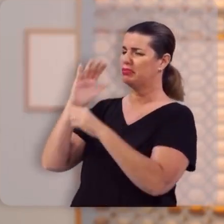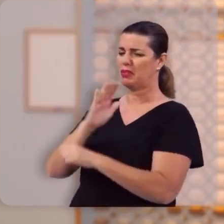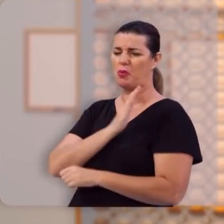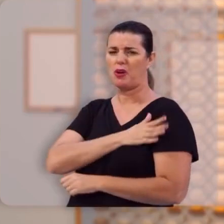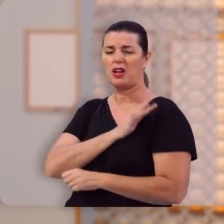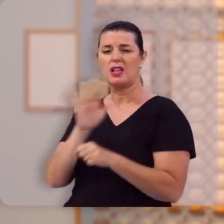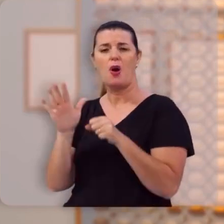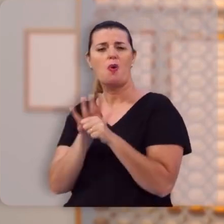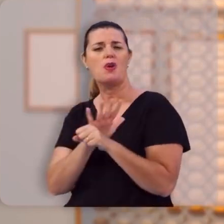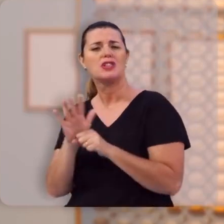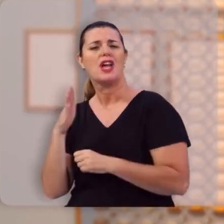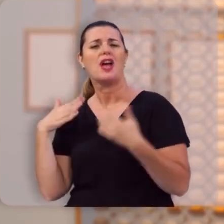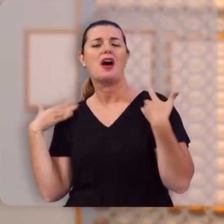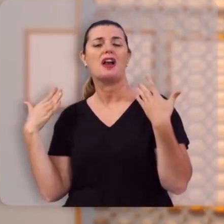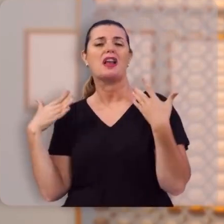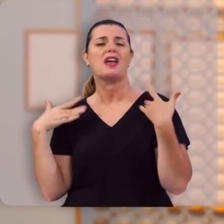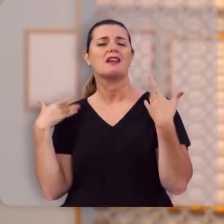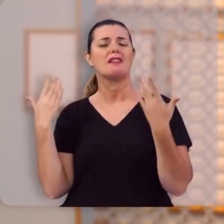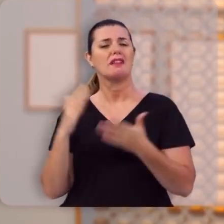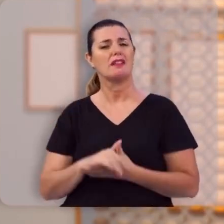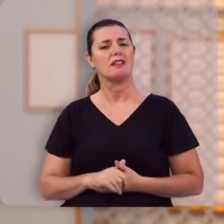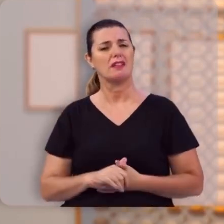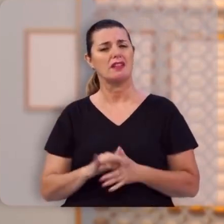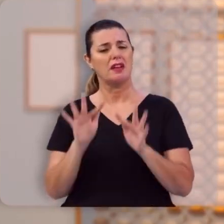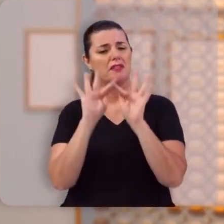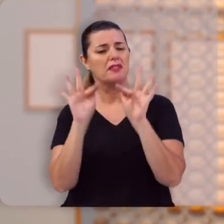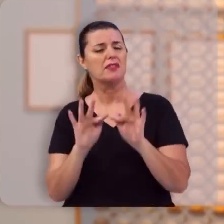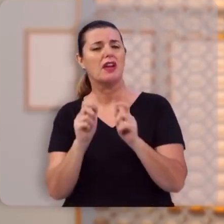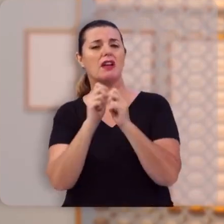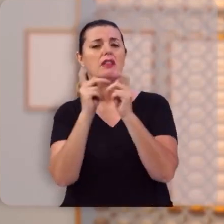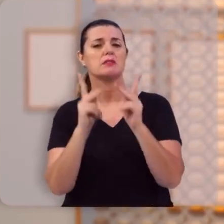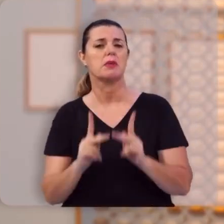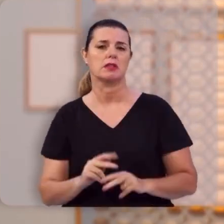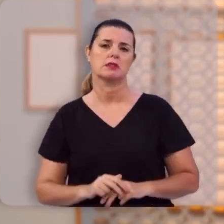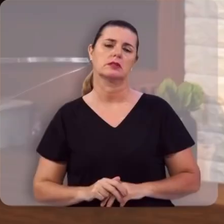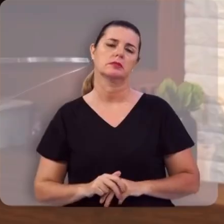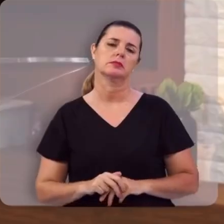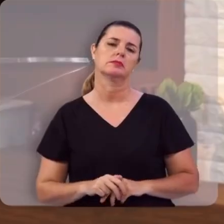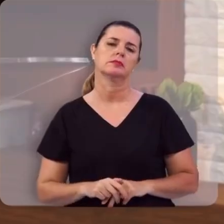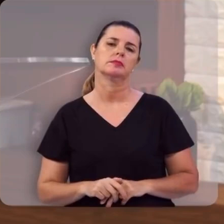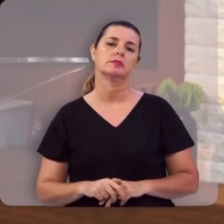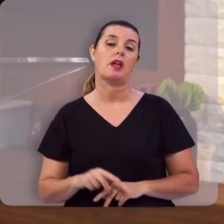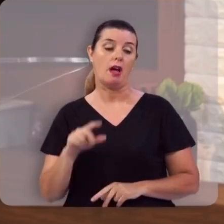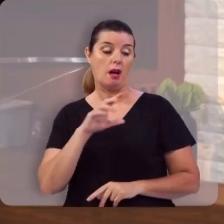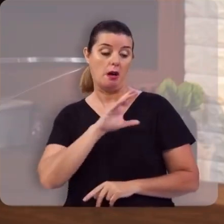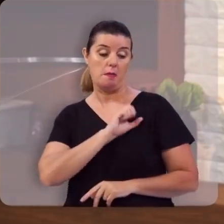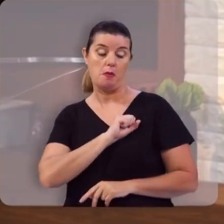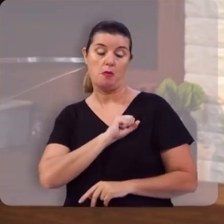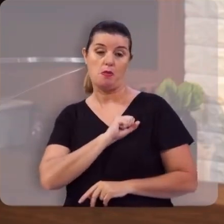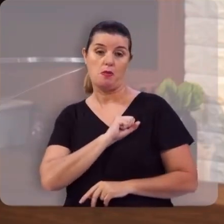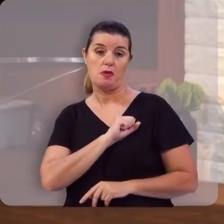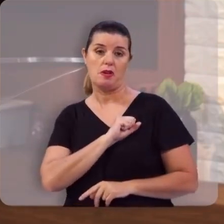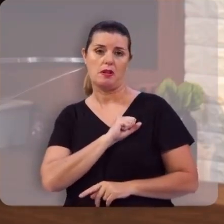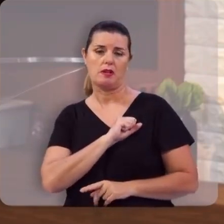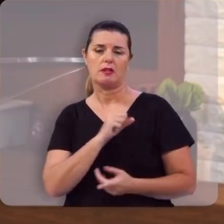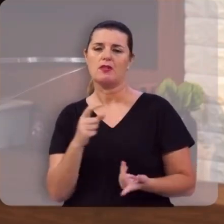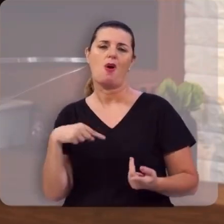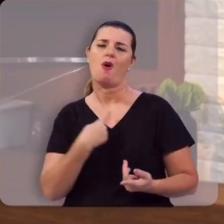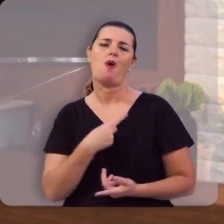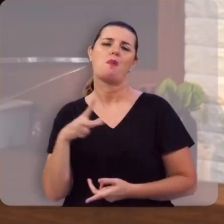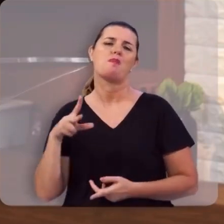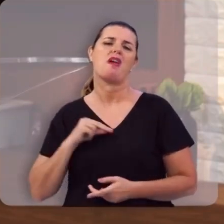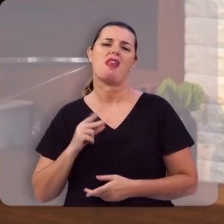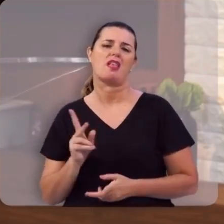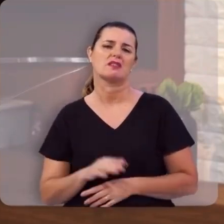de alegria, de gozo e de paz, mas este amor é imerecido,